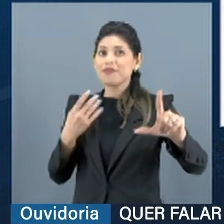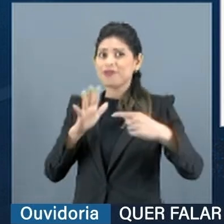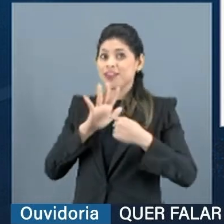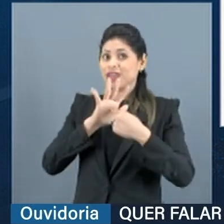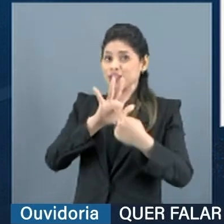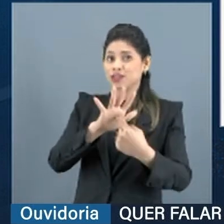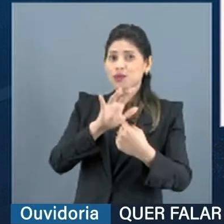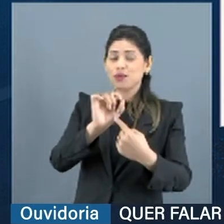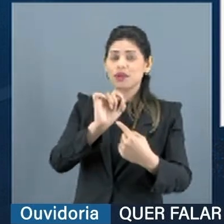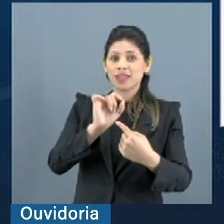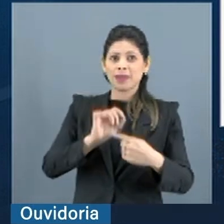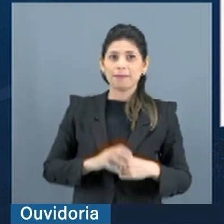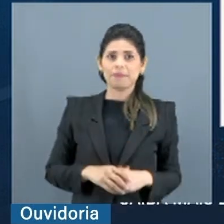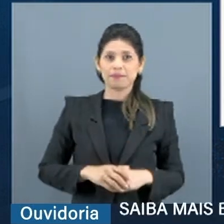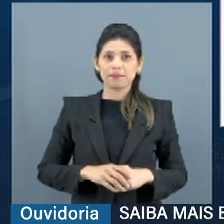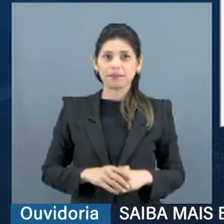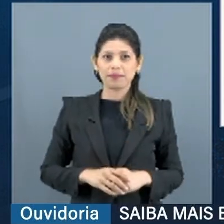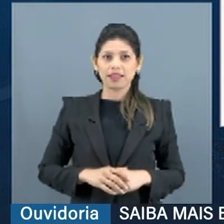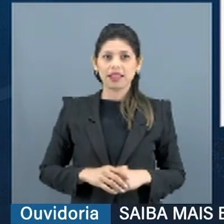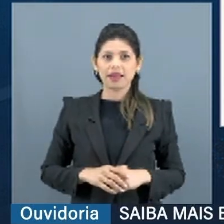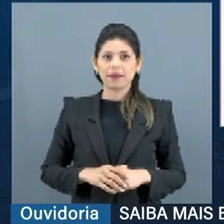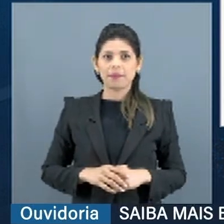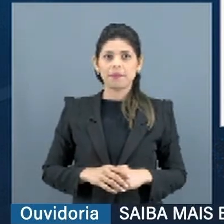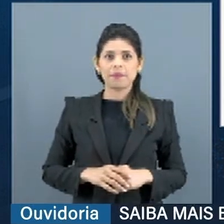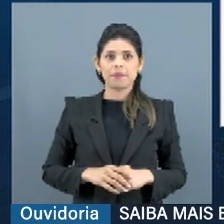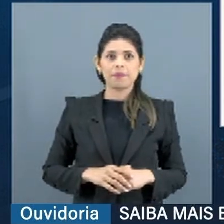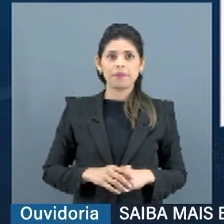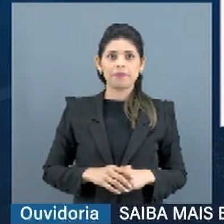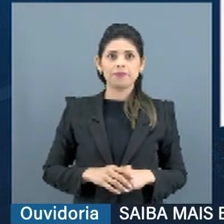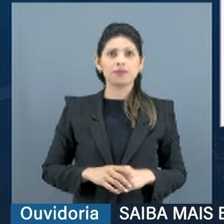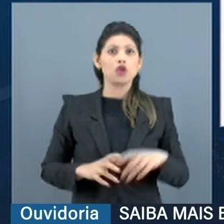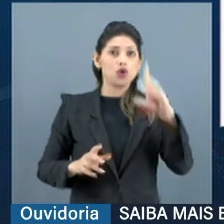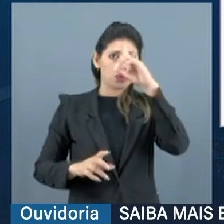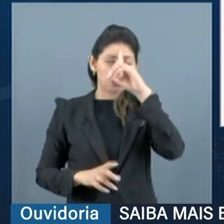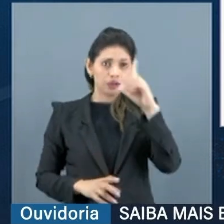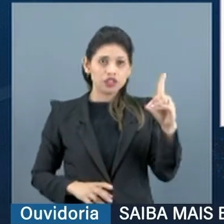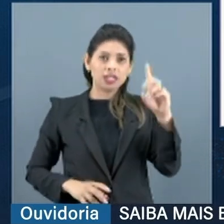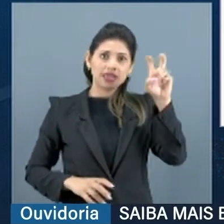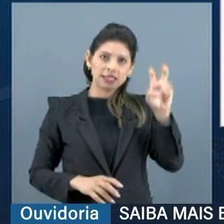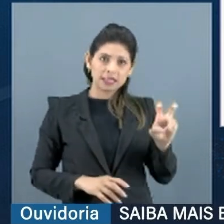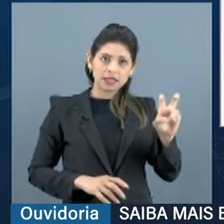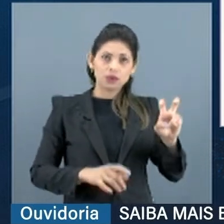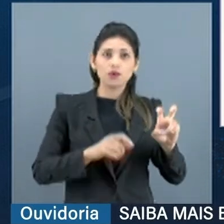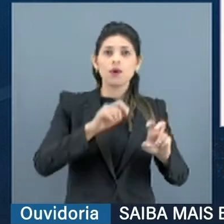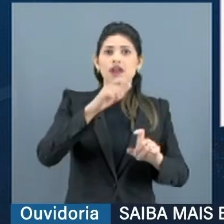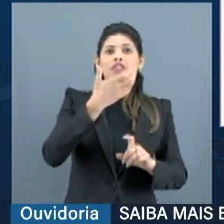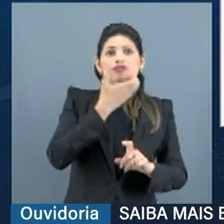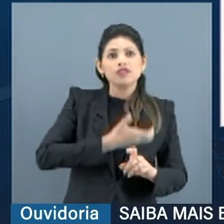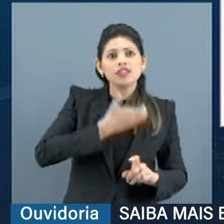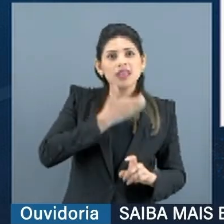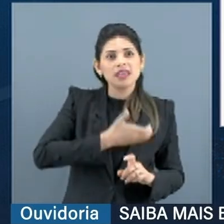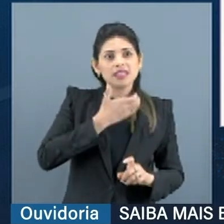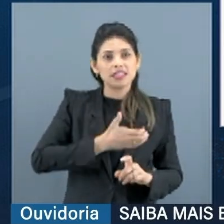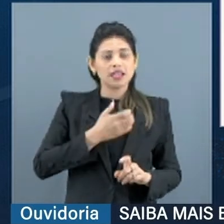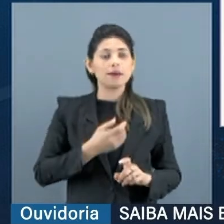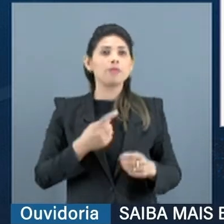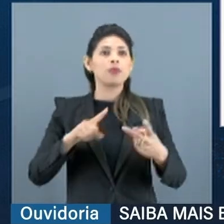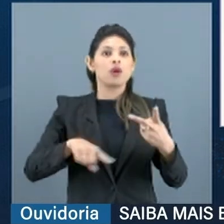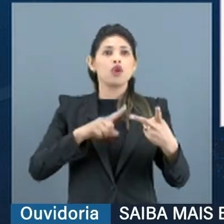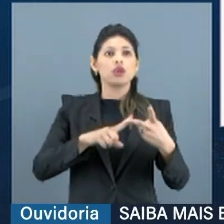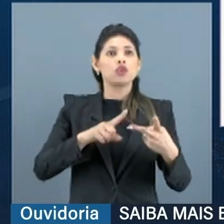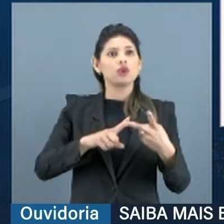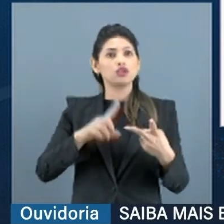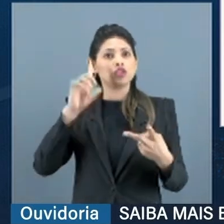ato, só voltando aqui. 5 de dezembro, tentativa de invasão do MELIAR. 8 de dezembro,